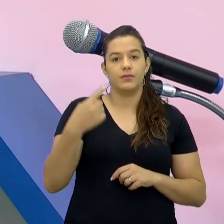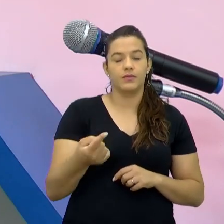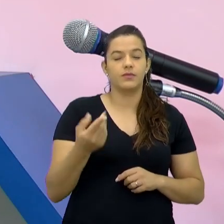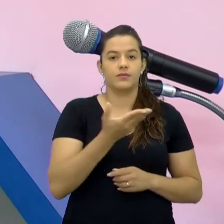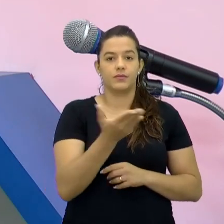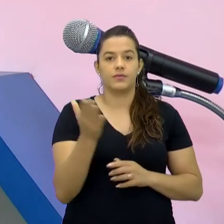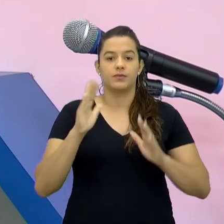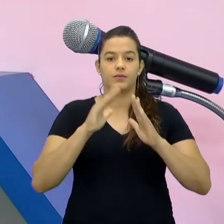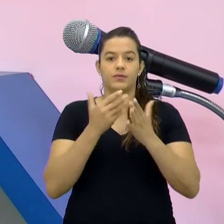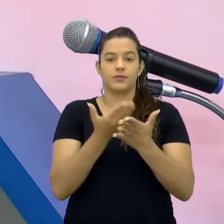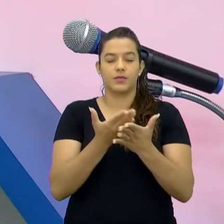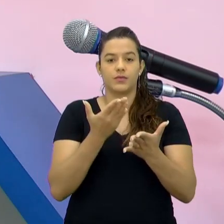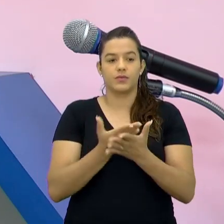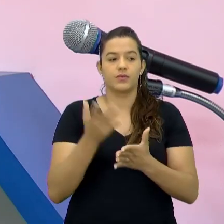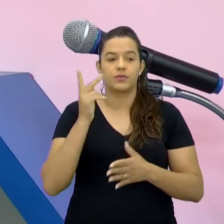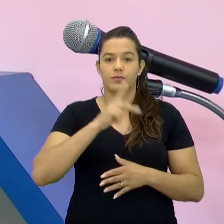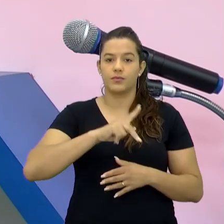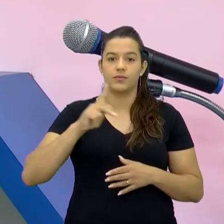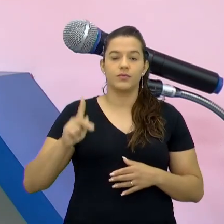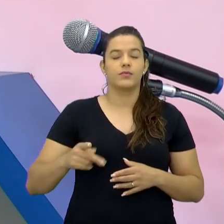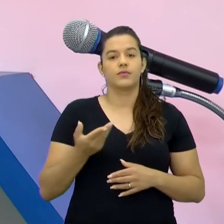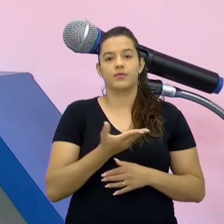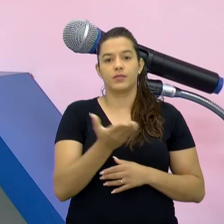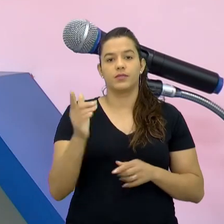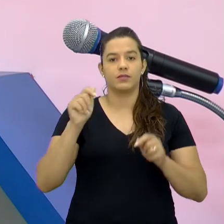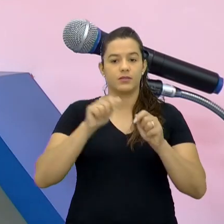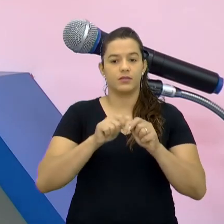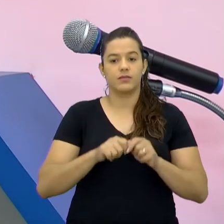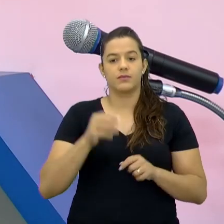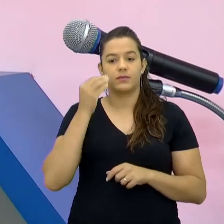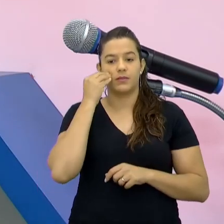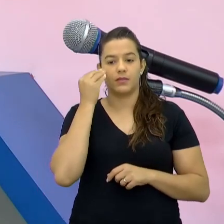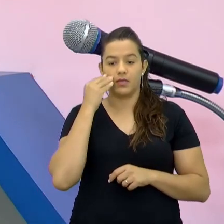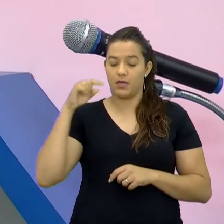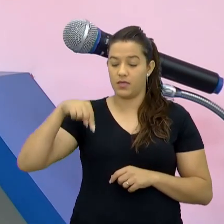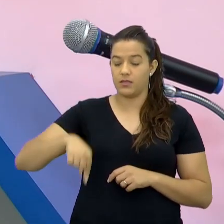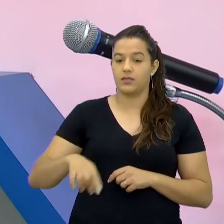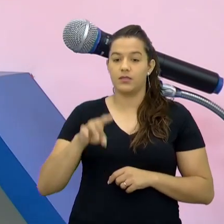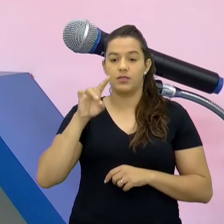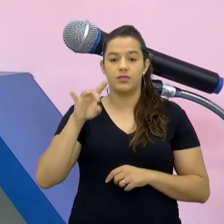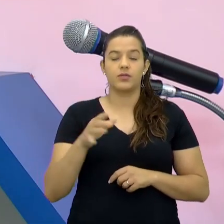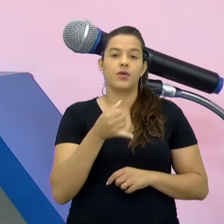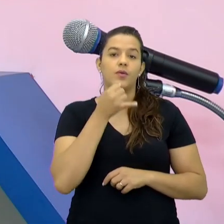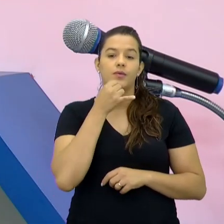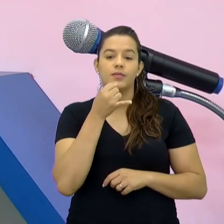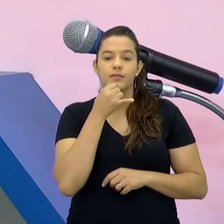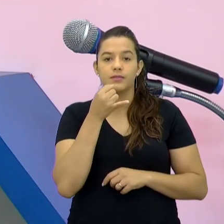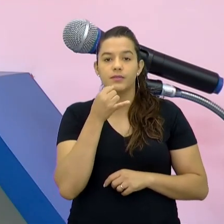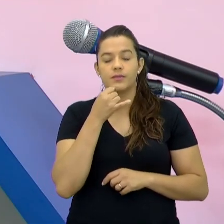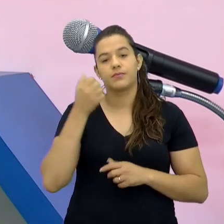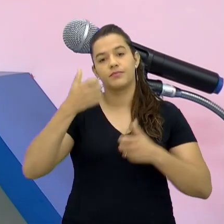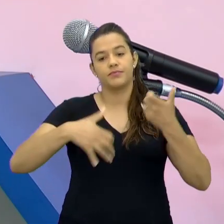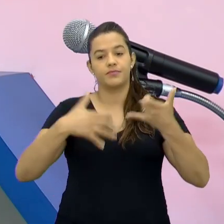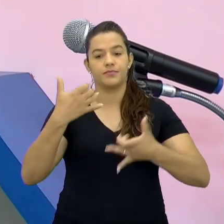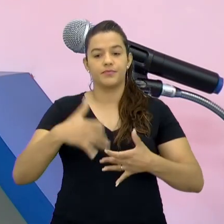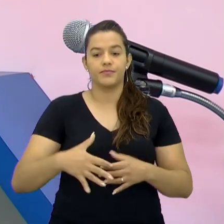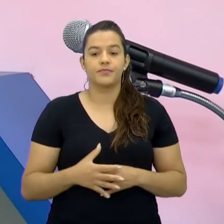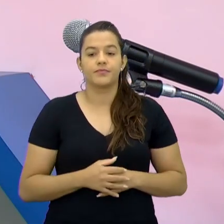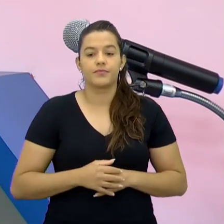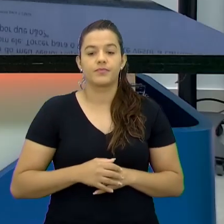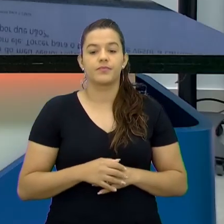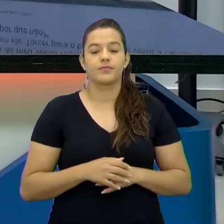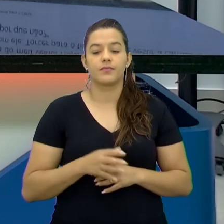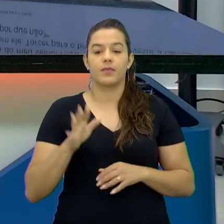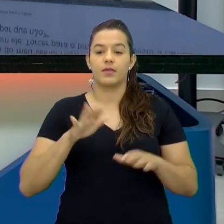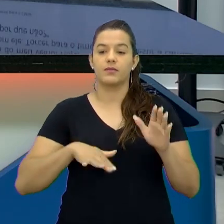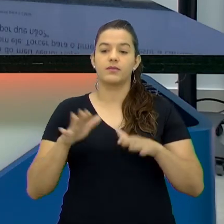escola Os professores Tentarem fazer Esse tipo de trabalho Aqui a gente faz Meio que uma simulação Na medida do Na medida do possível Então a